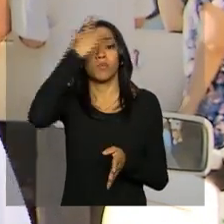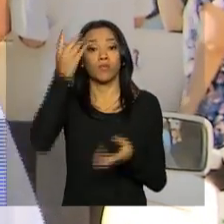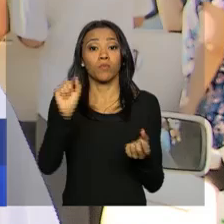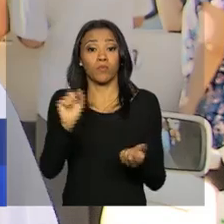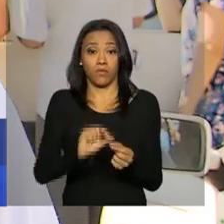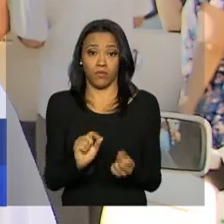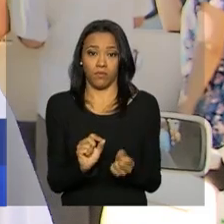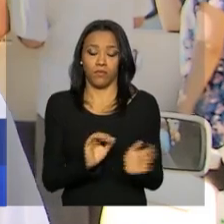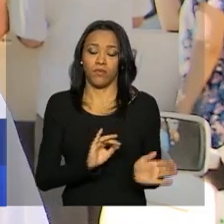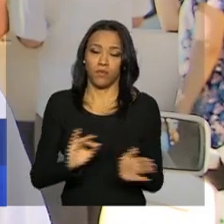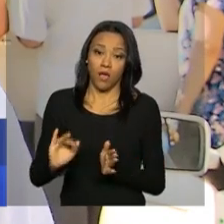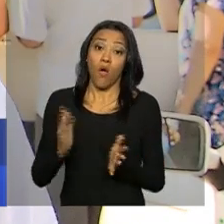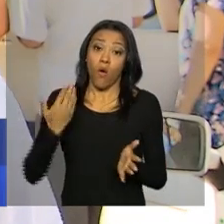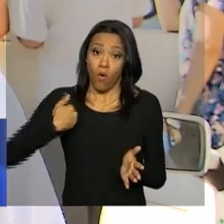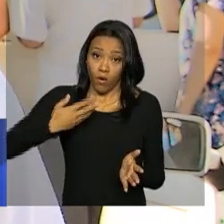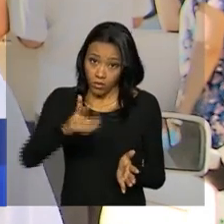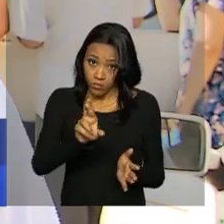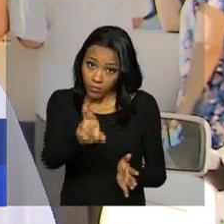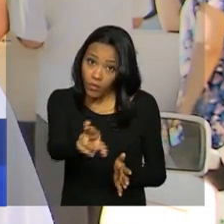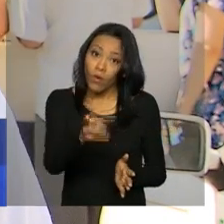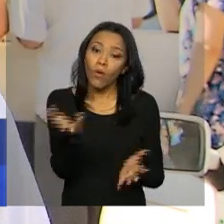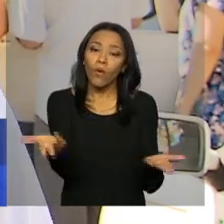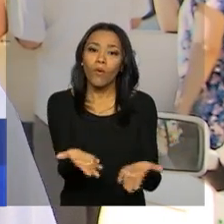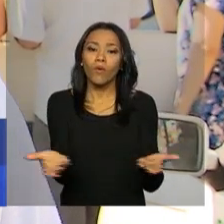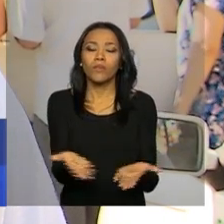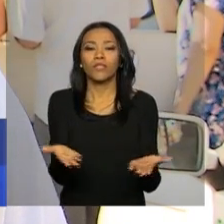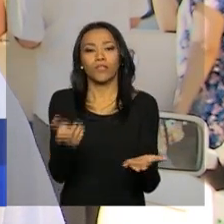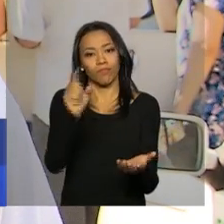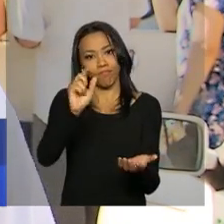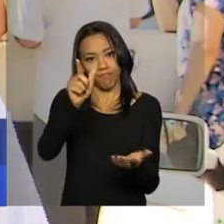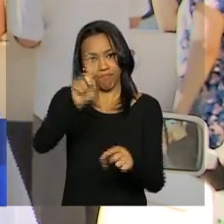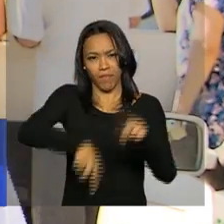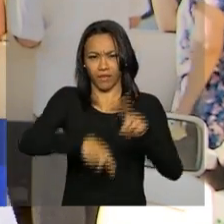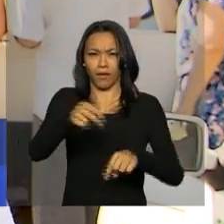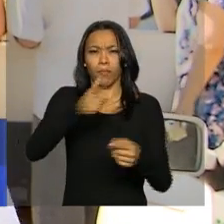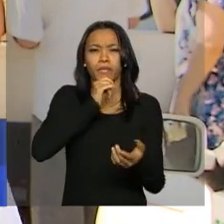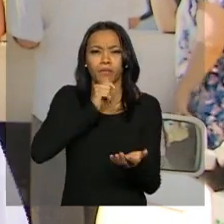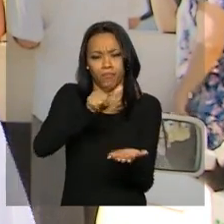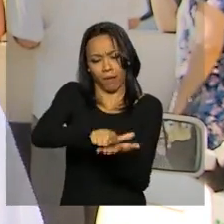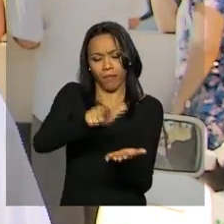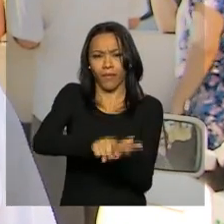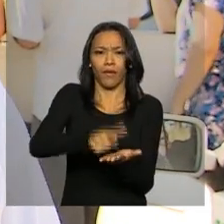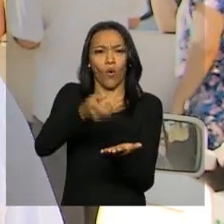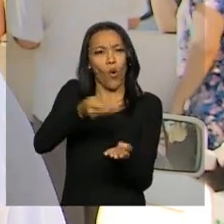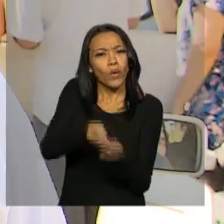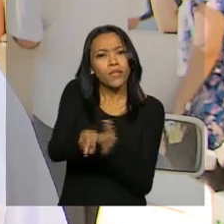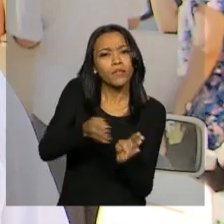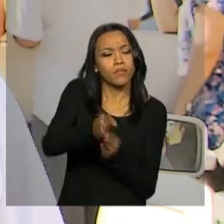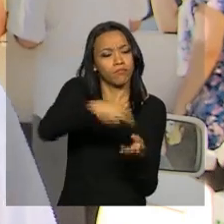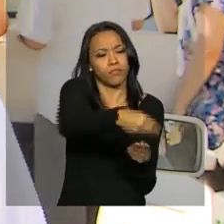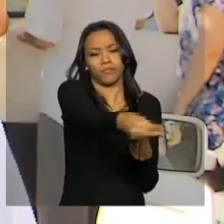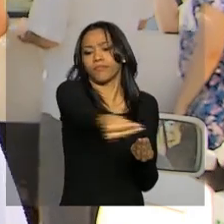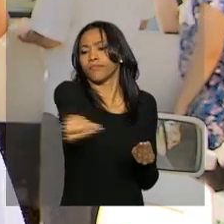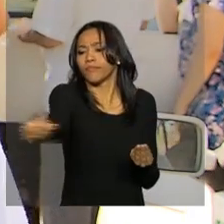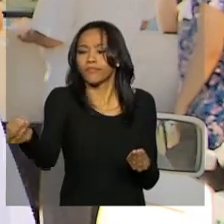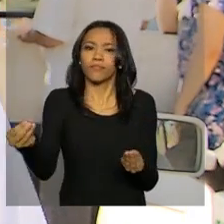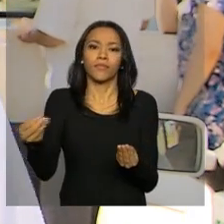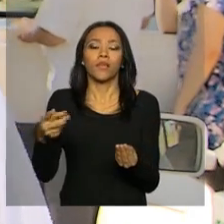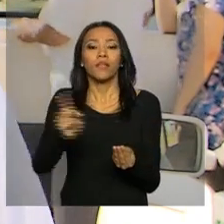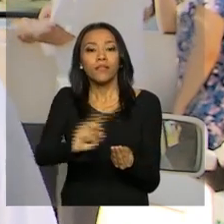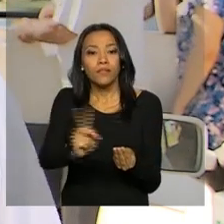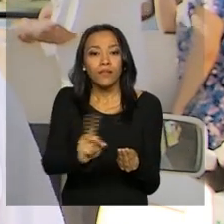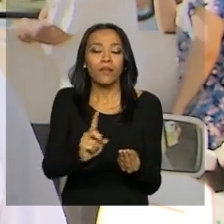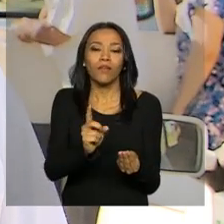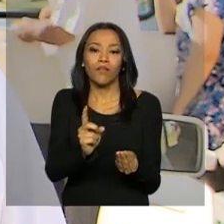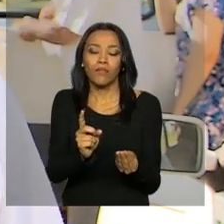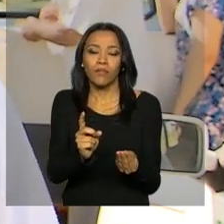Hoje nós estamos distribuindo material educativo de orientação, de não deixar